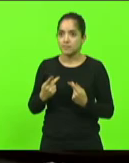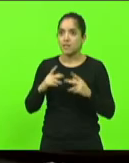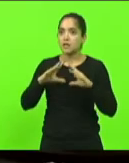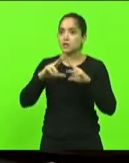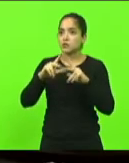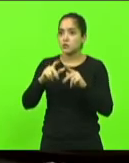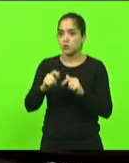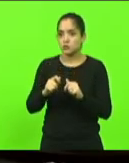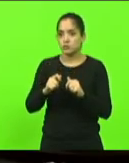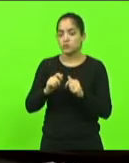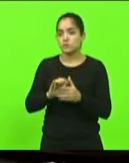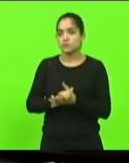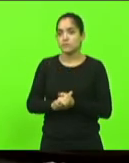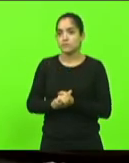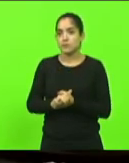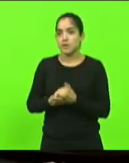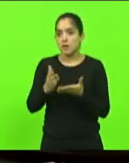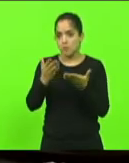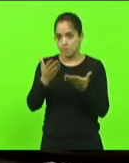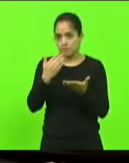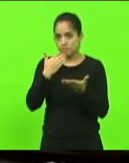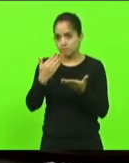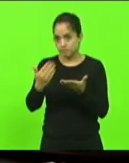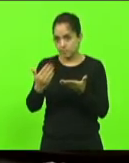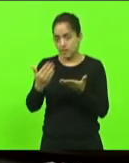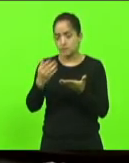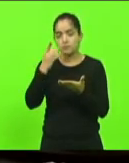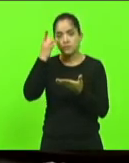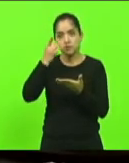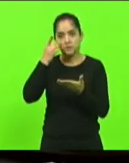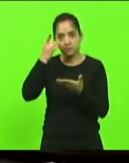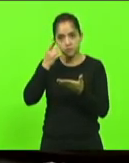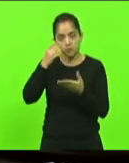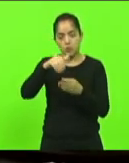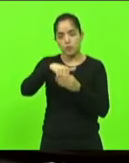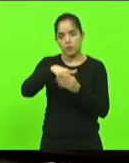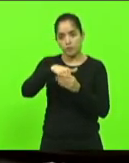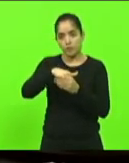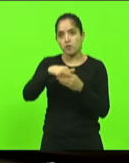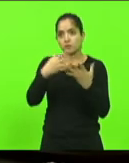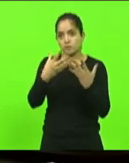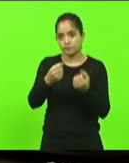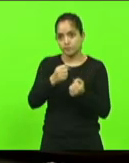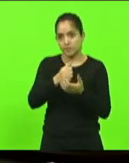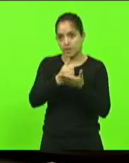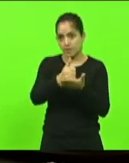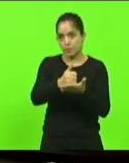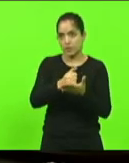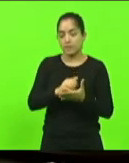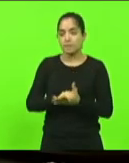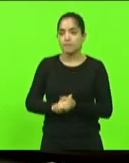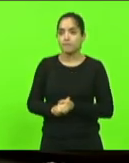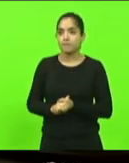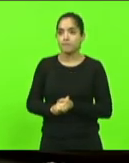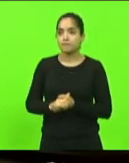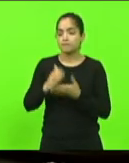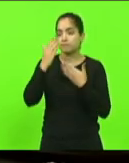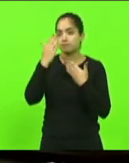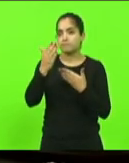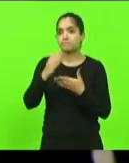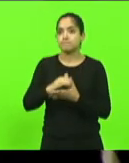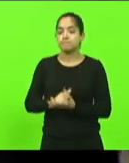espécies. Peço aos colegas deputados o voto favorável a este projeto de lei. Obrigado senhor presidente.